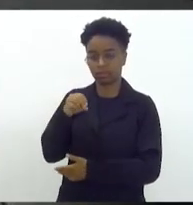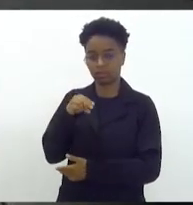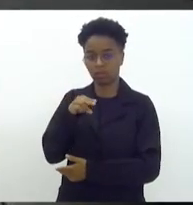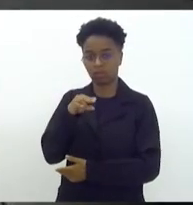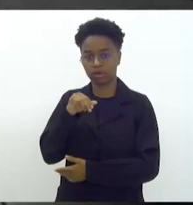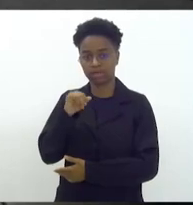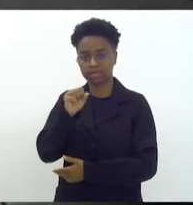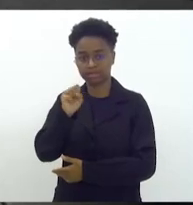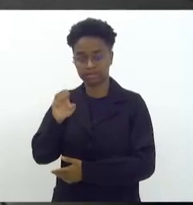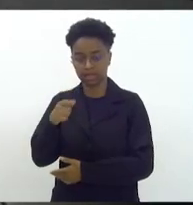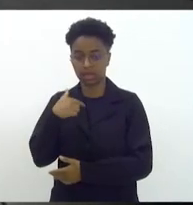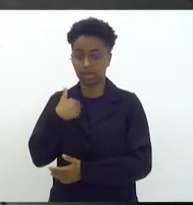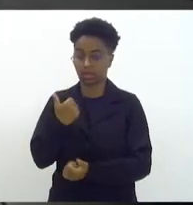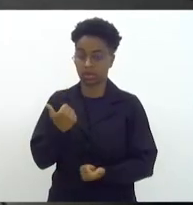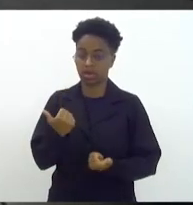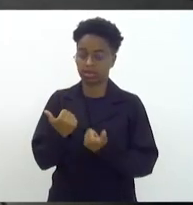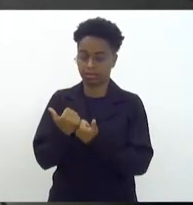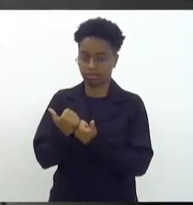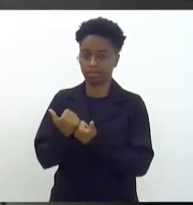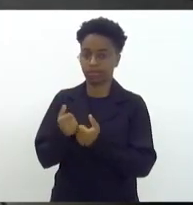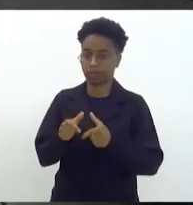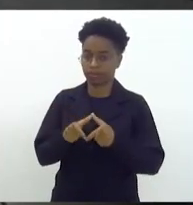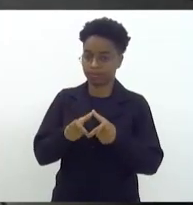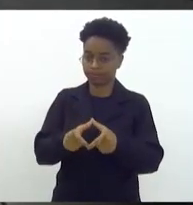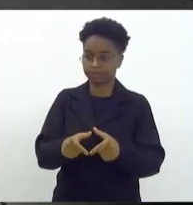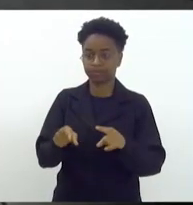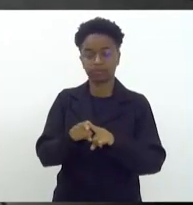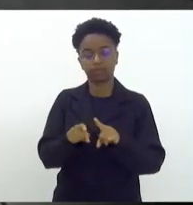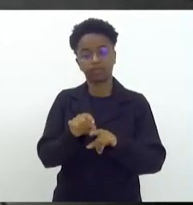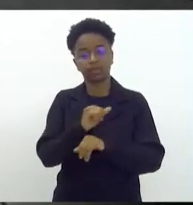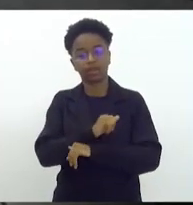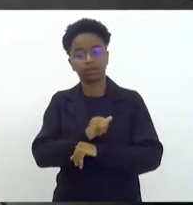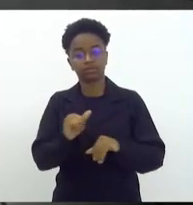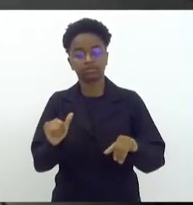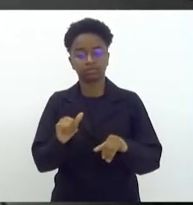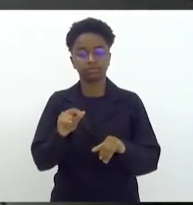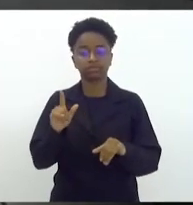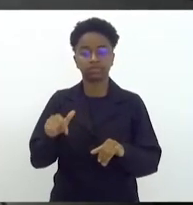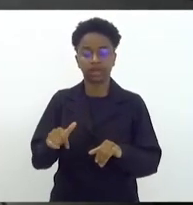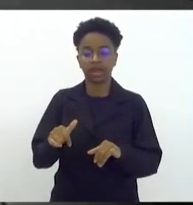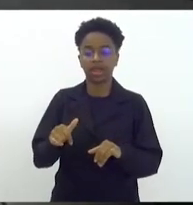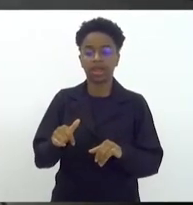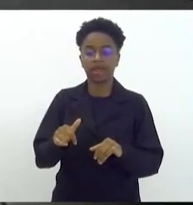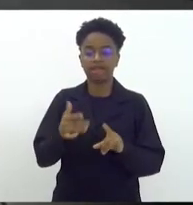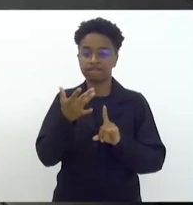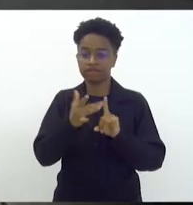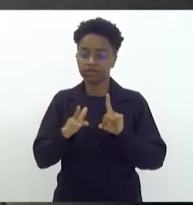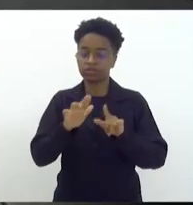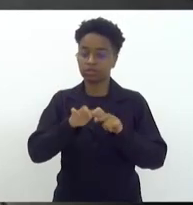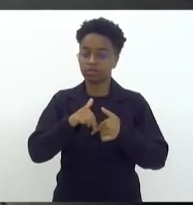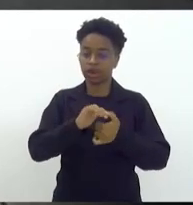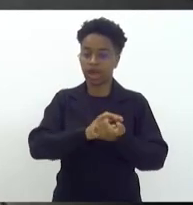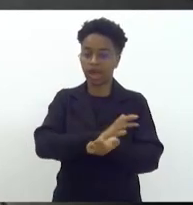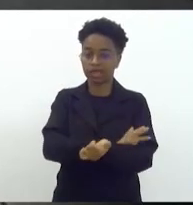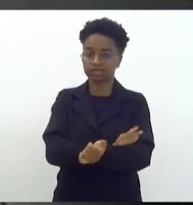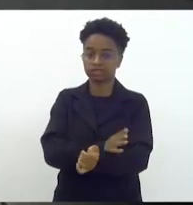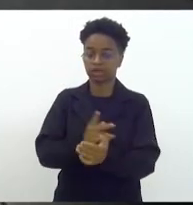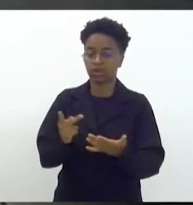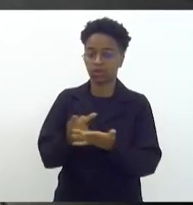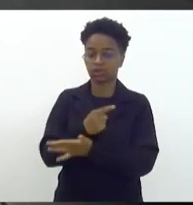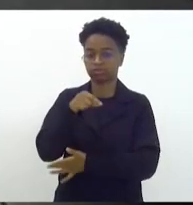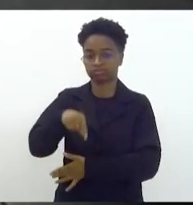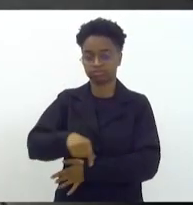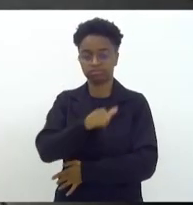manifestar o meu apoio a essa medalha dizendo que é mais uma vítima do racismo que acontece aqui no nosso estado do racismo